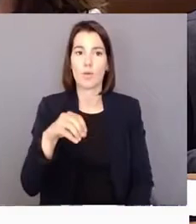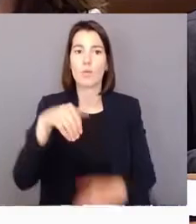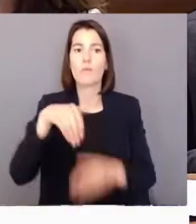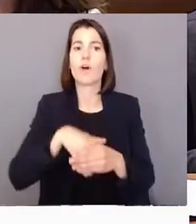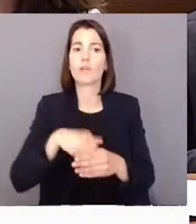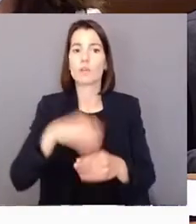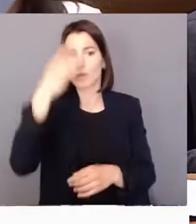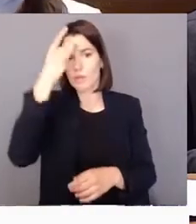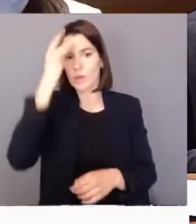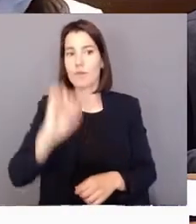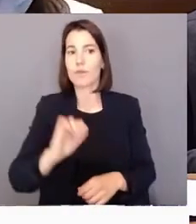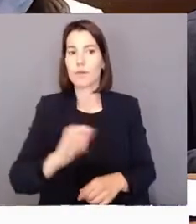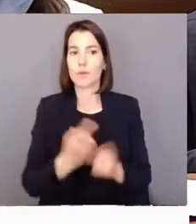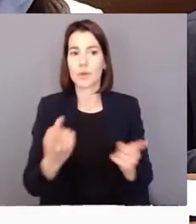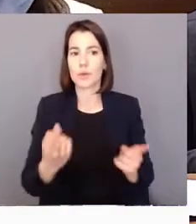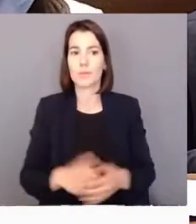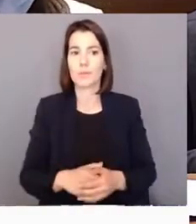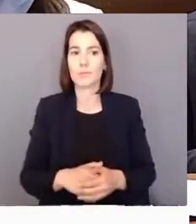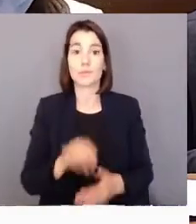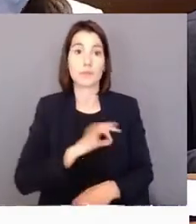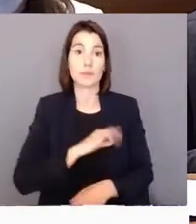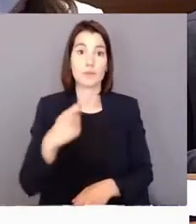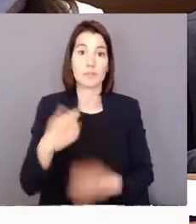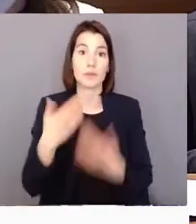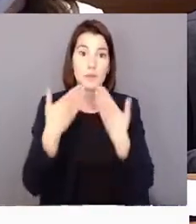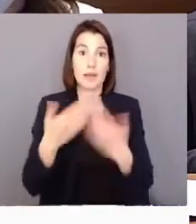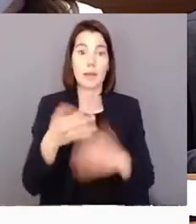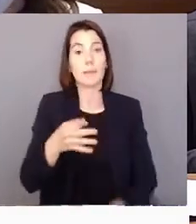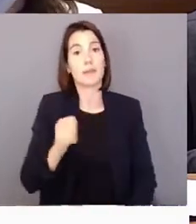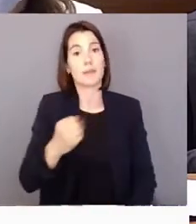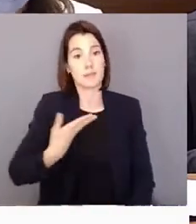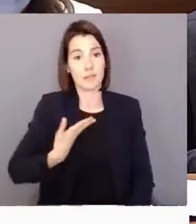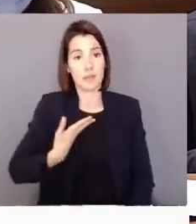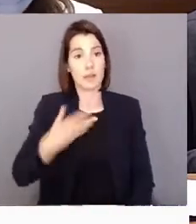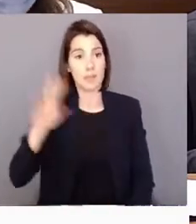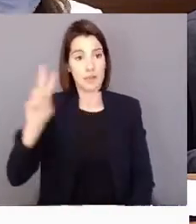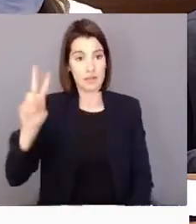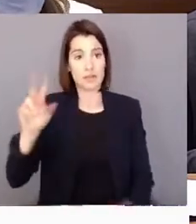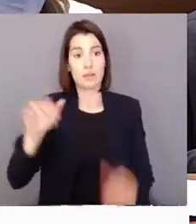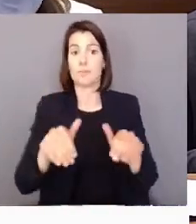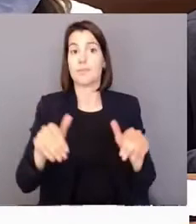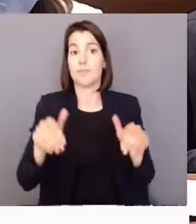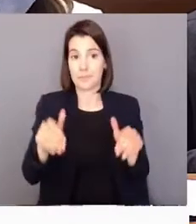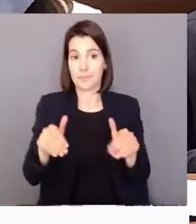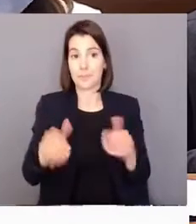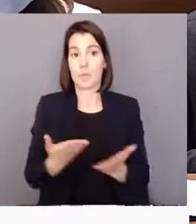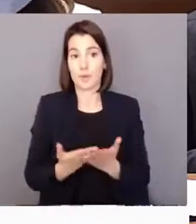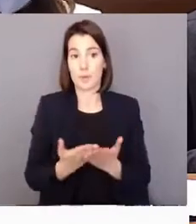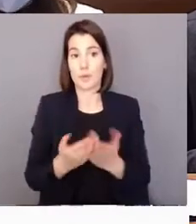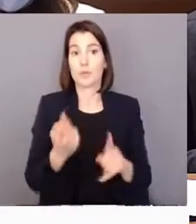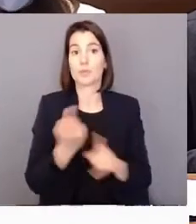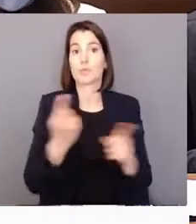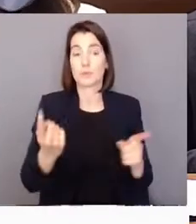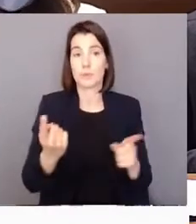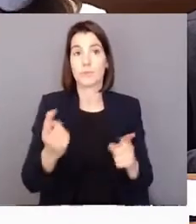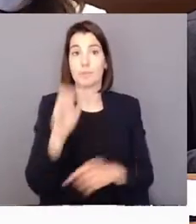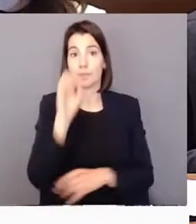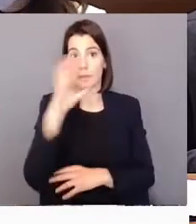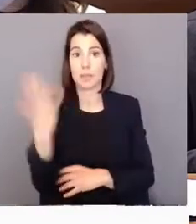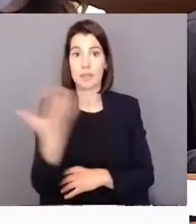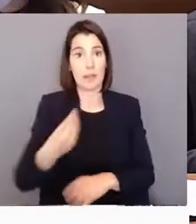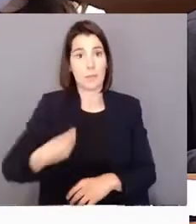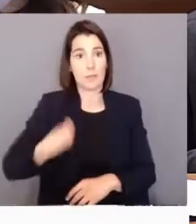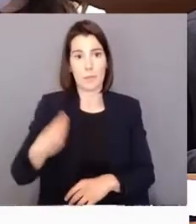Muito obrigado, Sr. Presidente. O PSD absteve-se nesta proposta na medida em que as preocupações ambientais são desde há